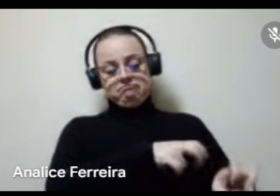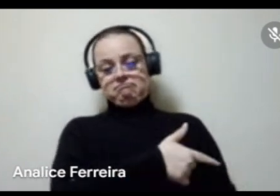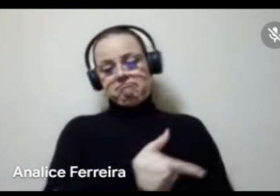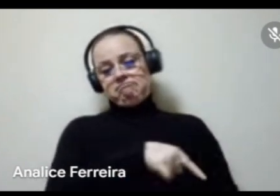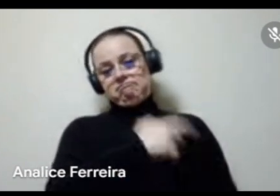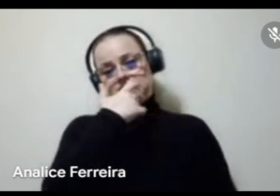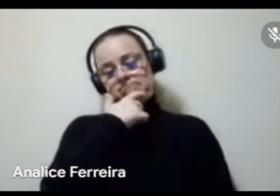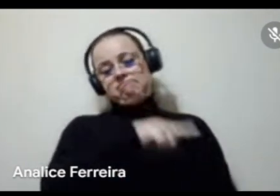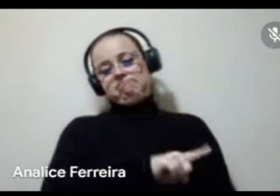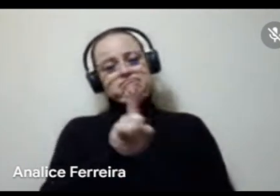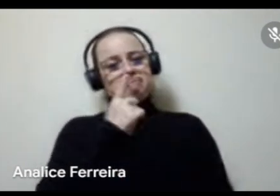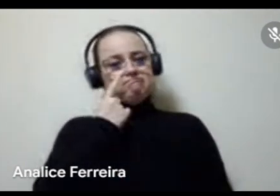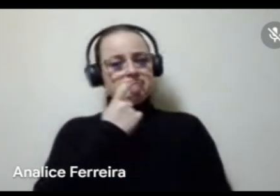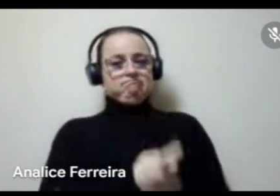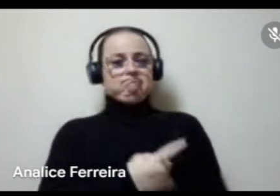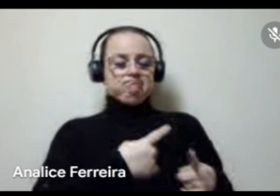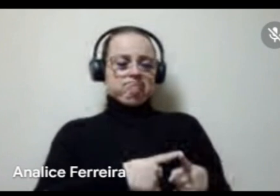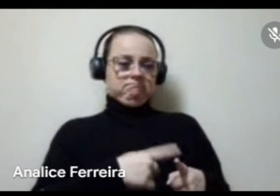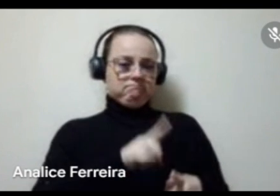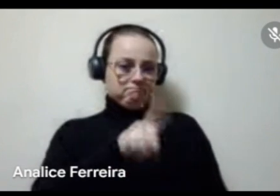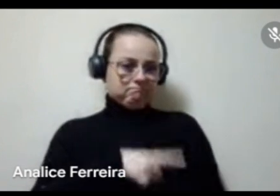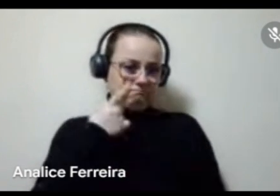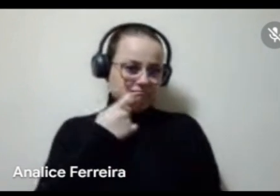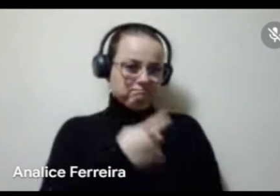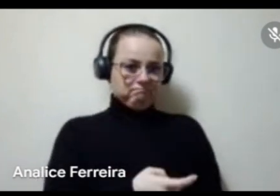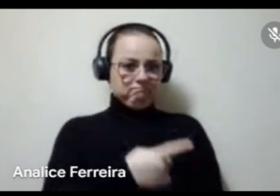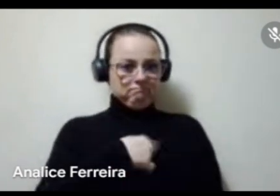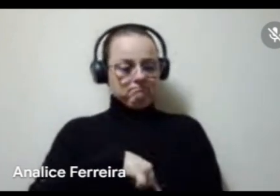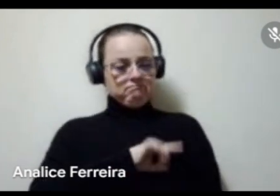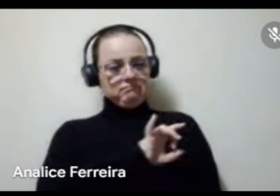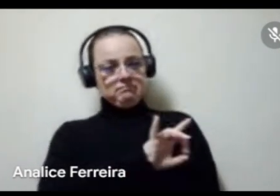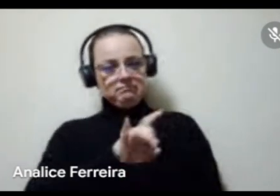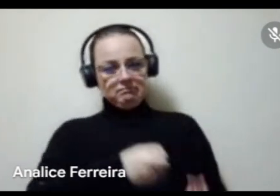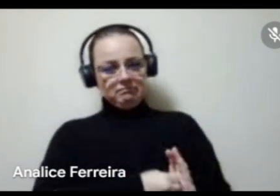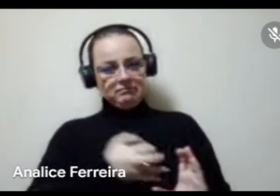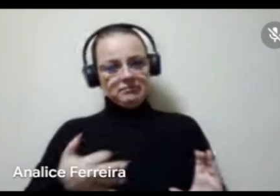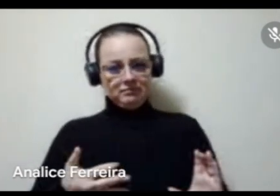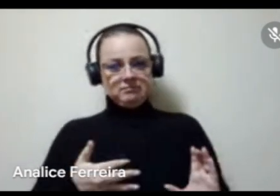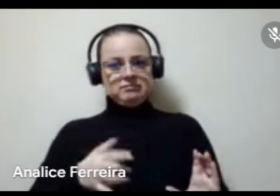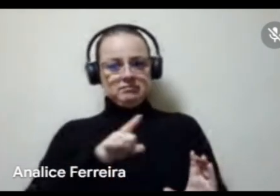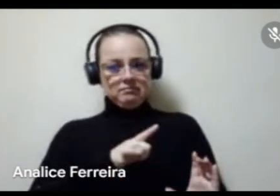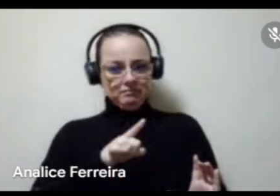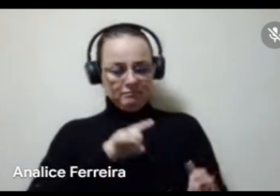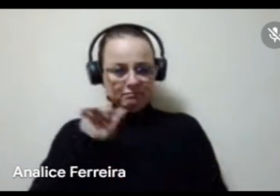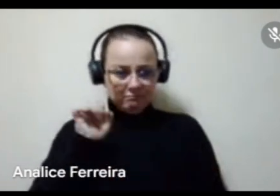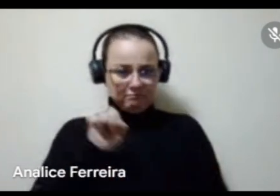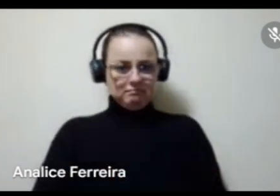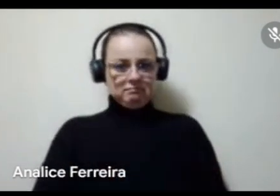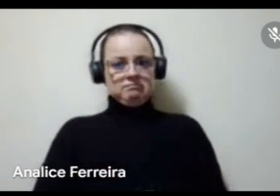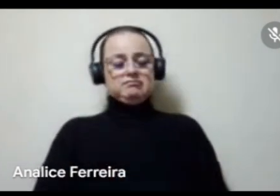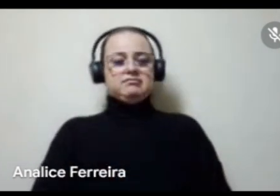que não é muito interessante, sabe? Eu acho que é interessante que em cada categoria haja as